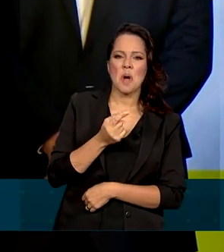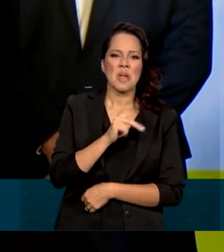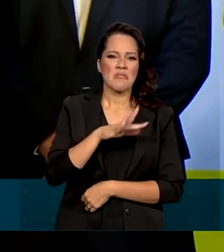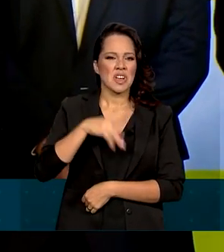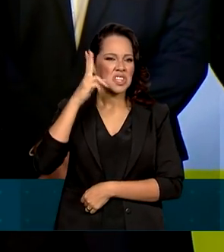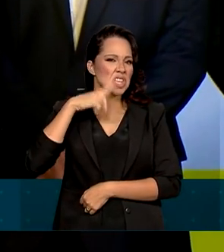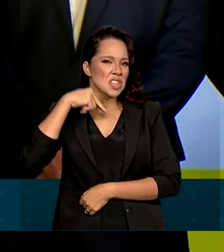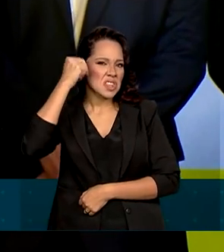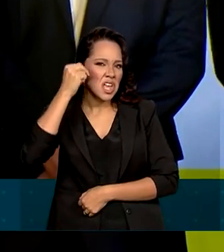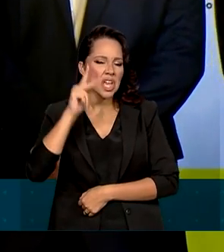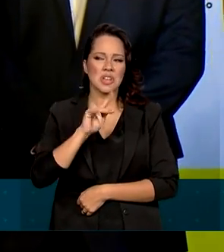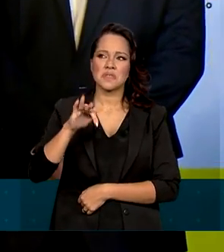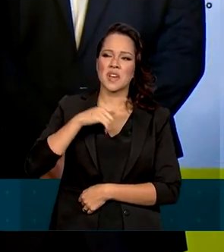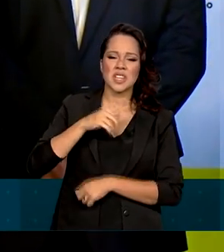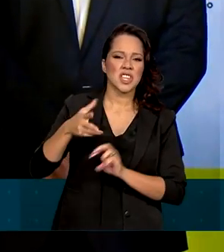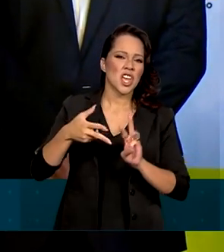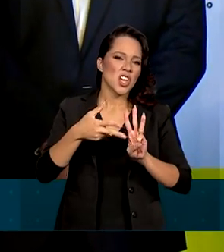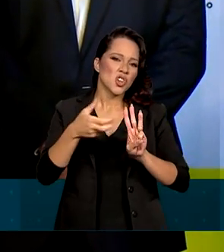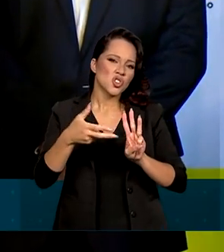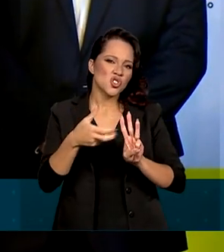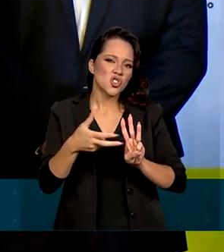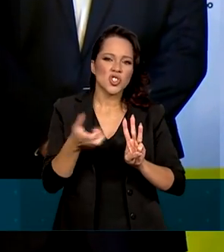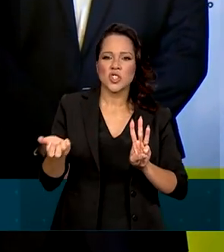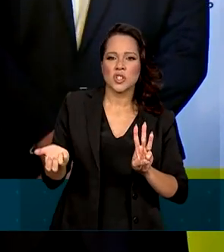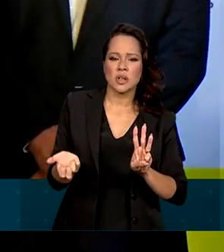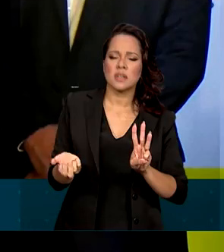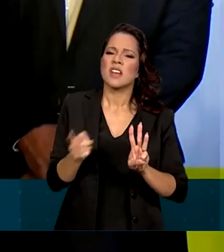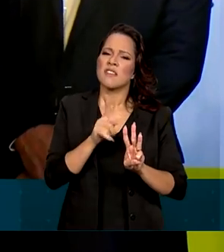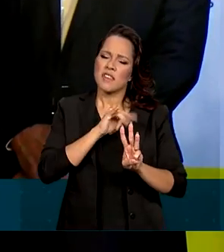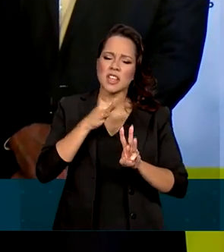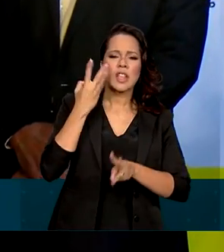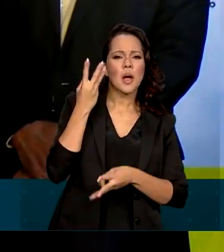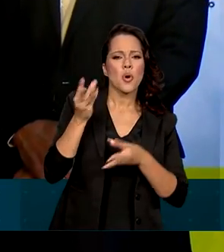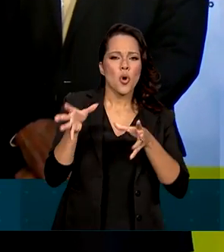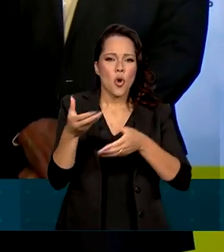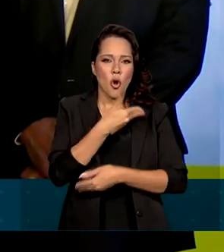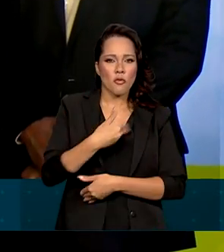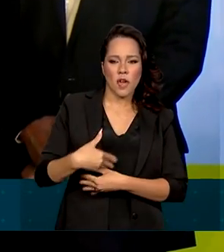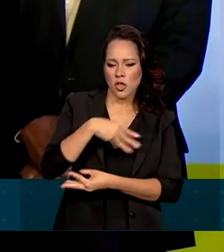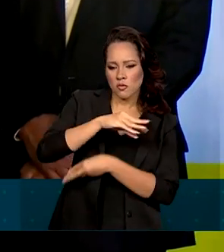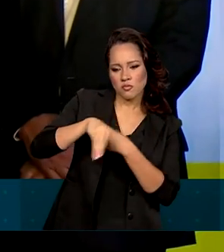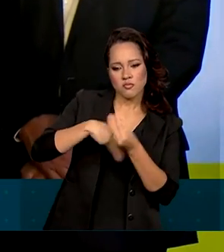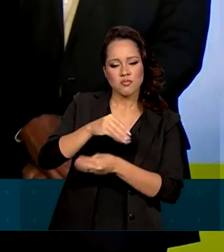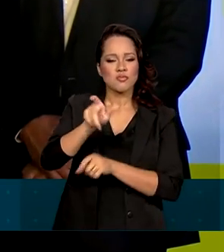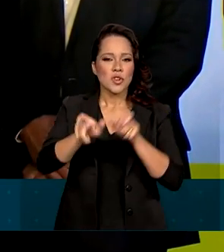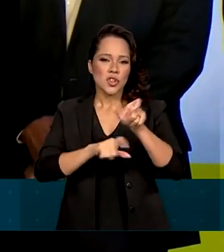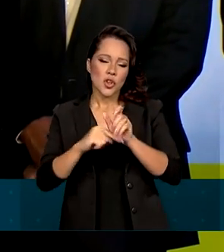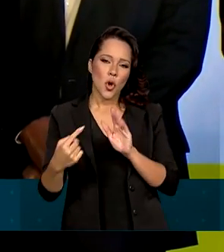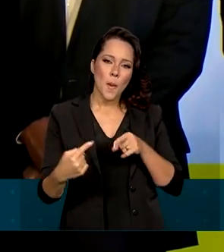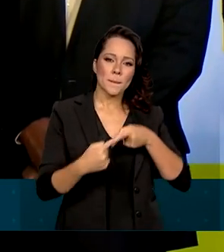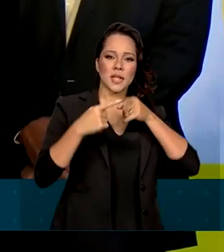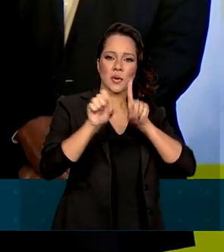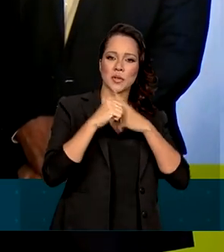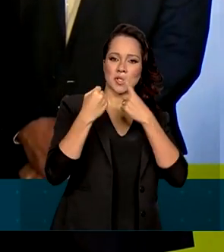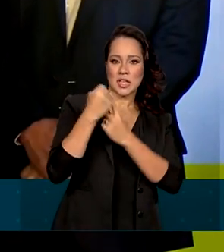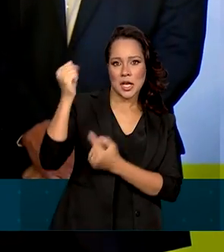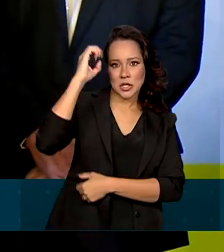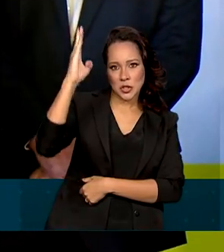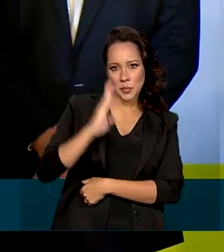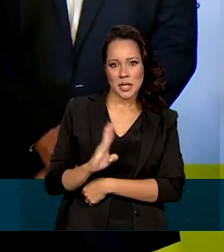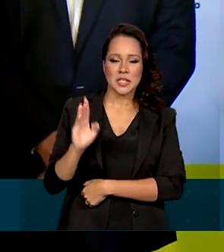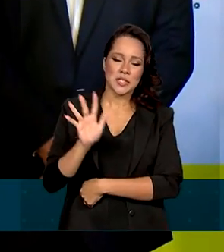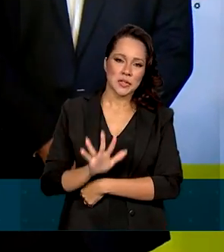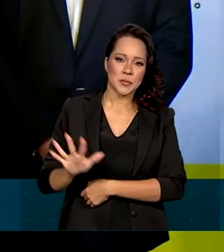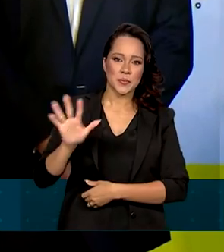vai ter negros, vai ter índios, ou seja, nós vamos tentar montar um governo que seja a cara da sociedade brasileira na sua